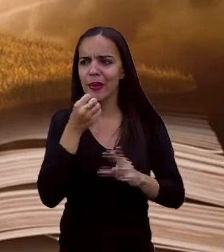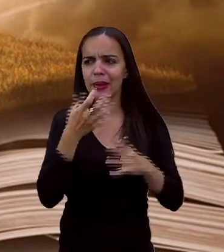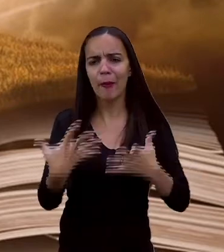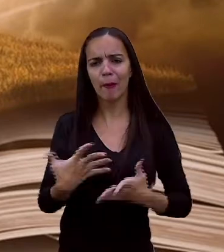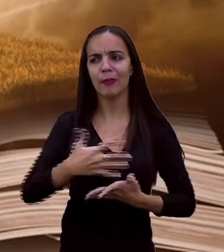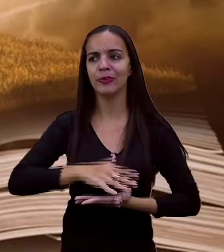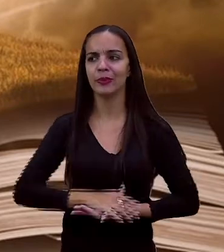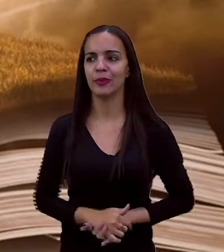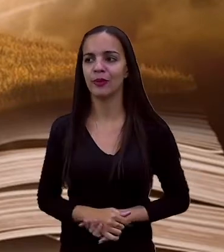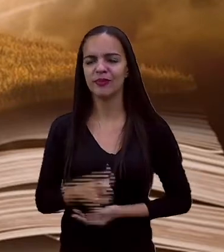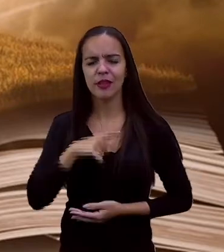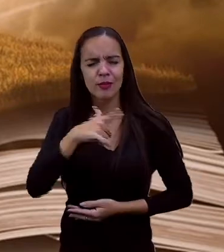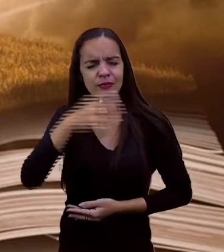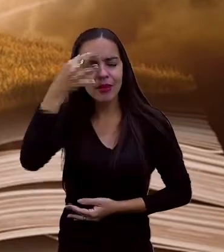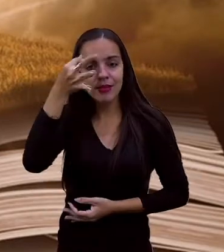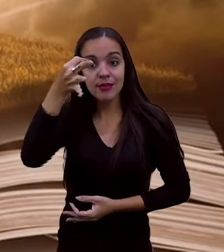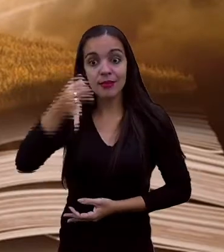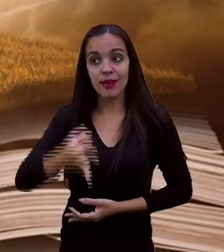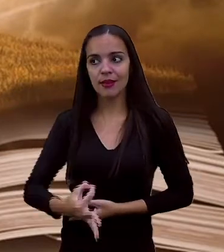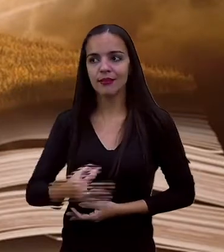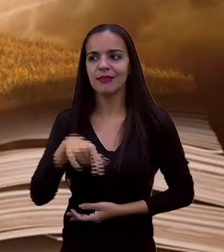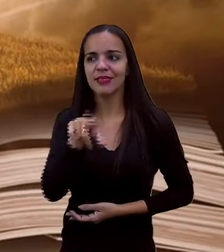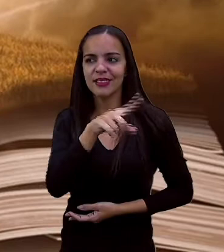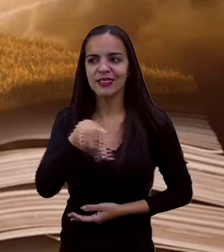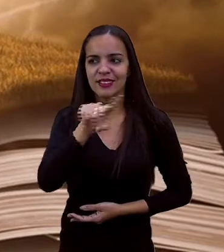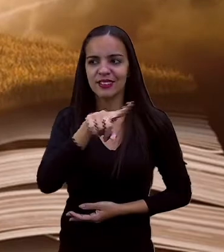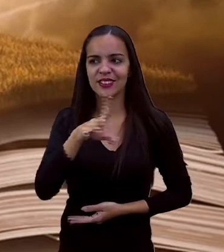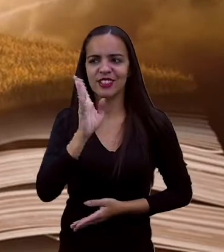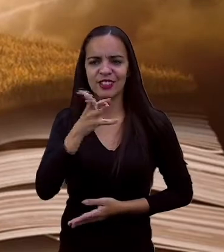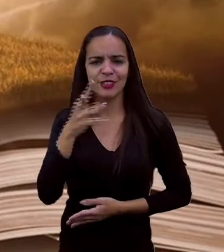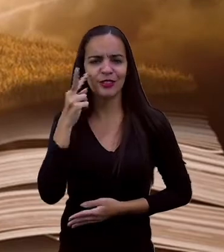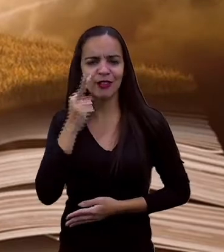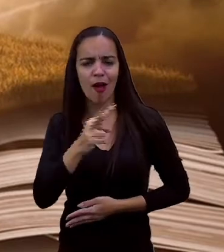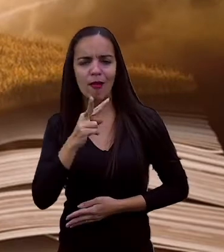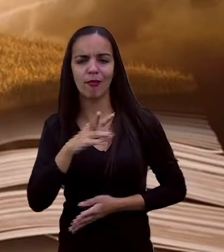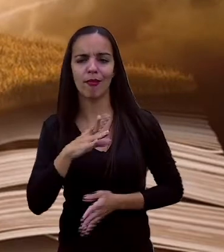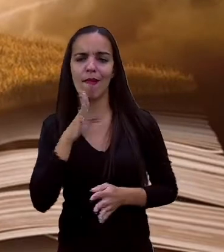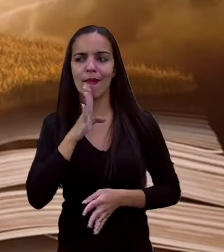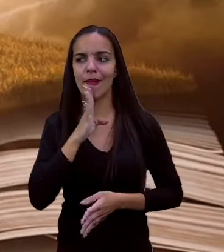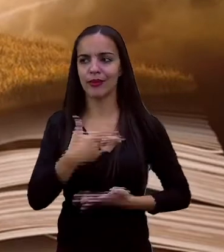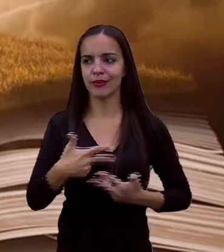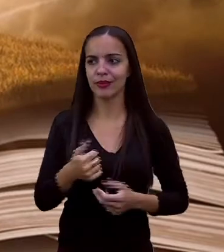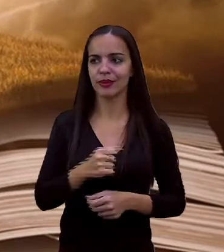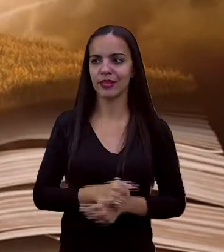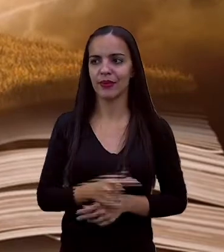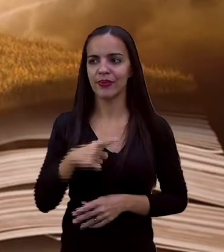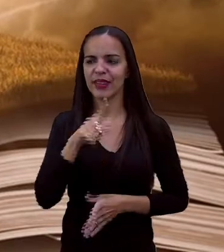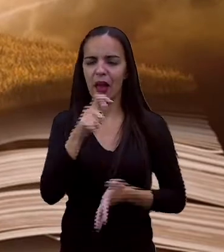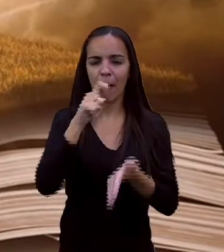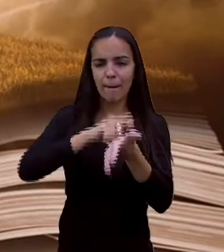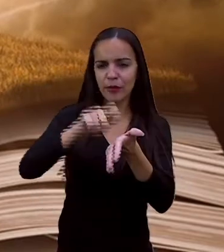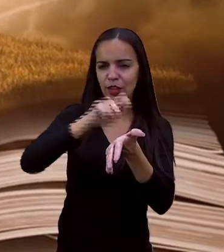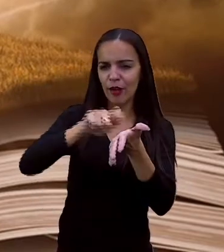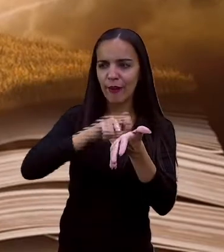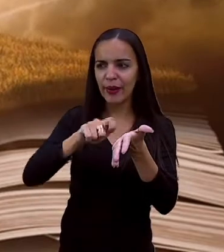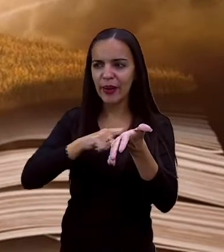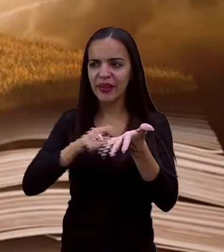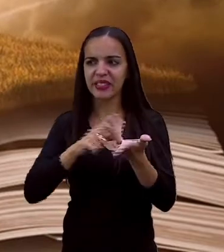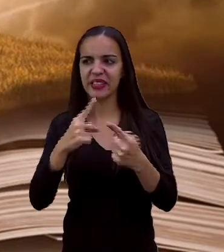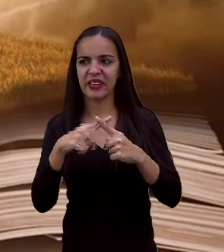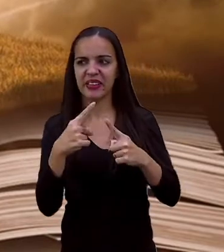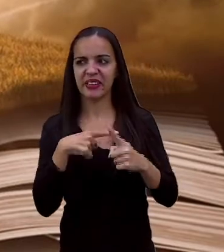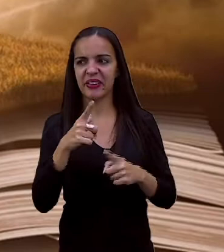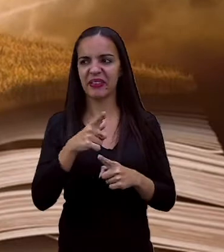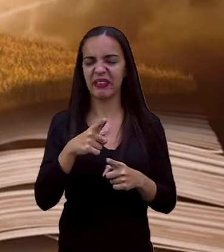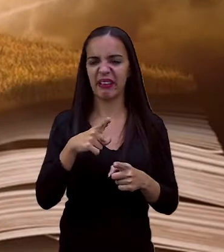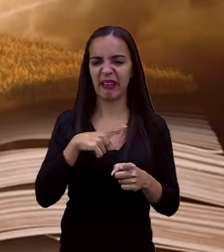E eu tenho certeza que vocês gostam de histórias de aventura, não mesmo? E vocês já notaram que nessas histórias